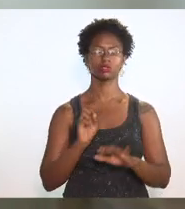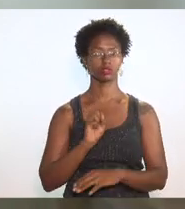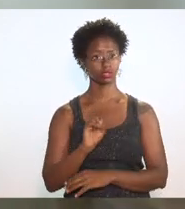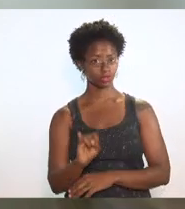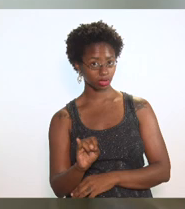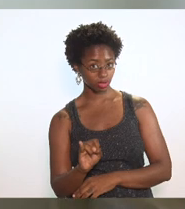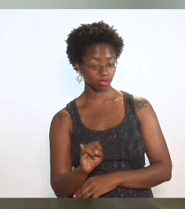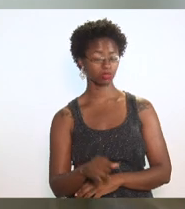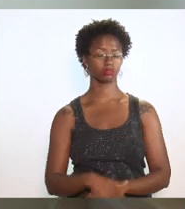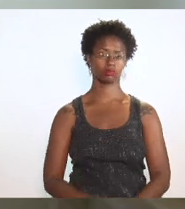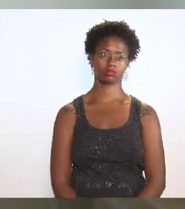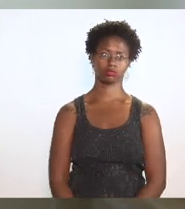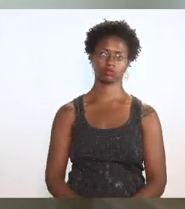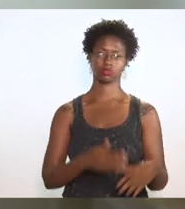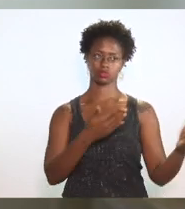for